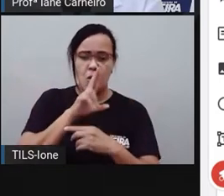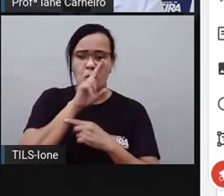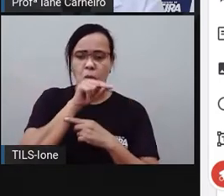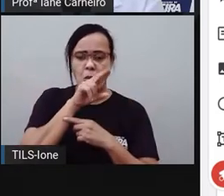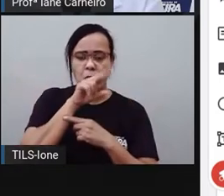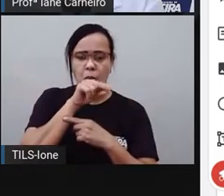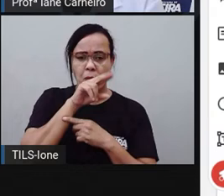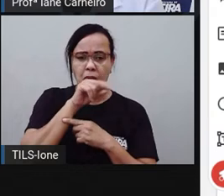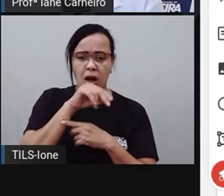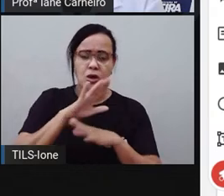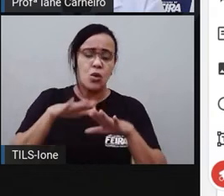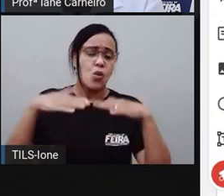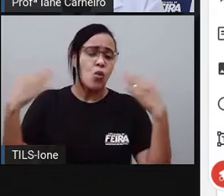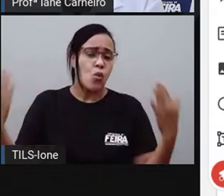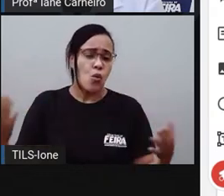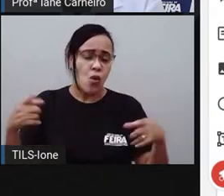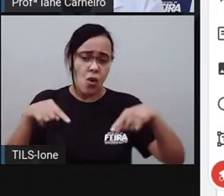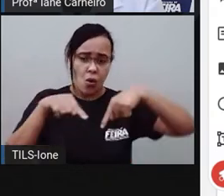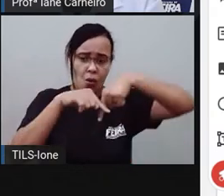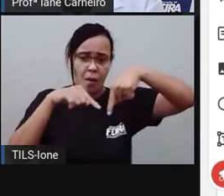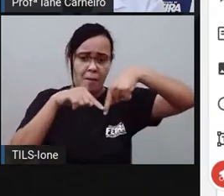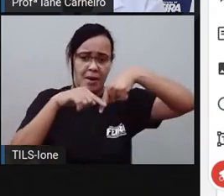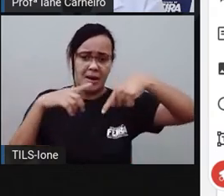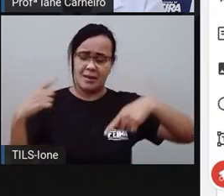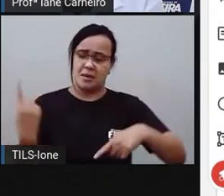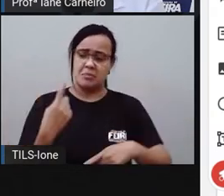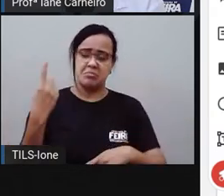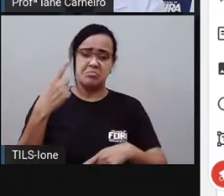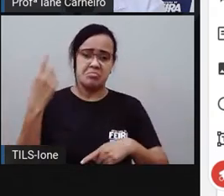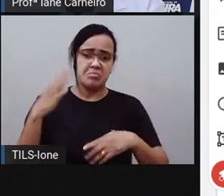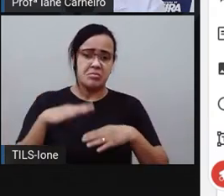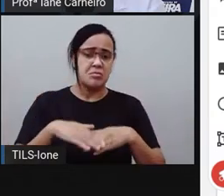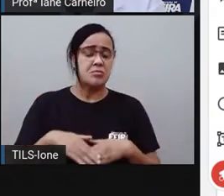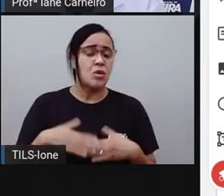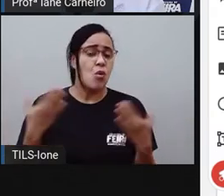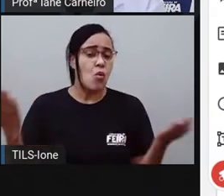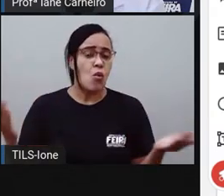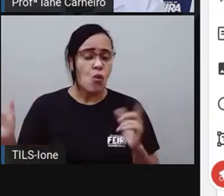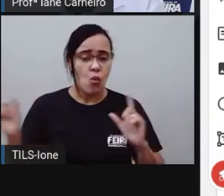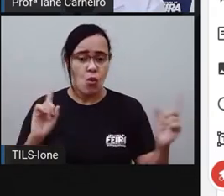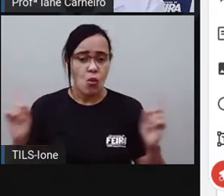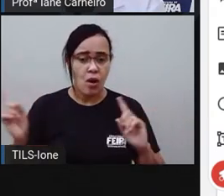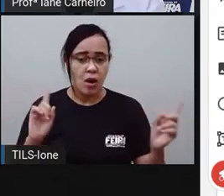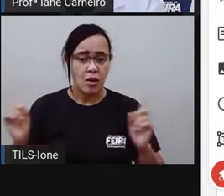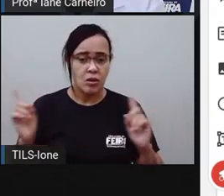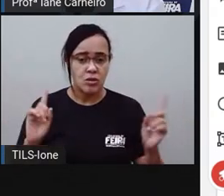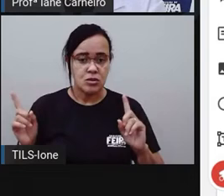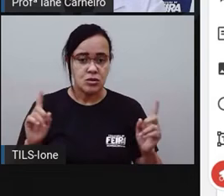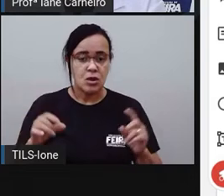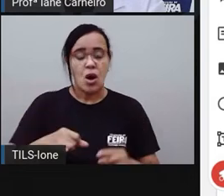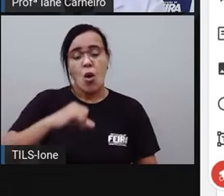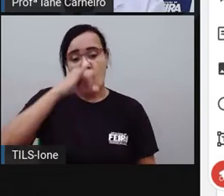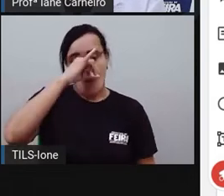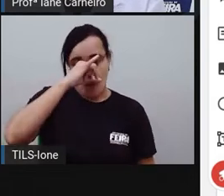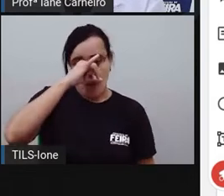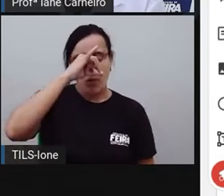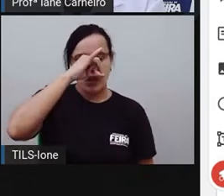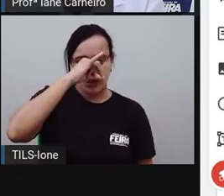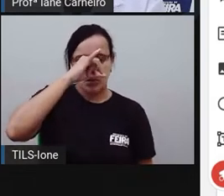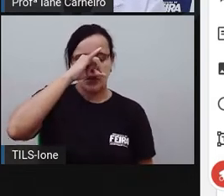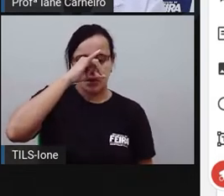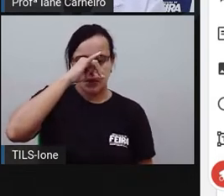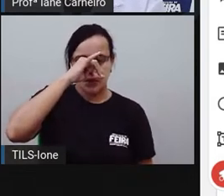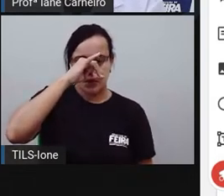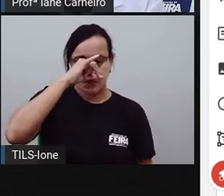dos dois tem a perna mais comprida? O porco ou o pato? O porco, né? Em